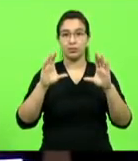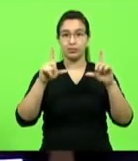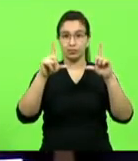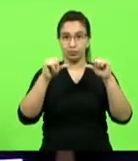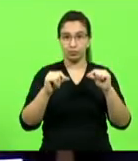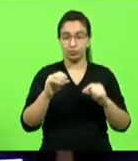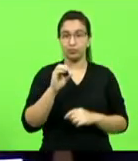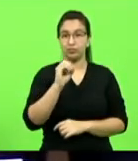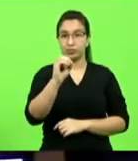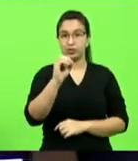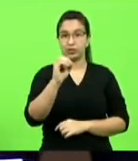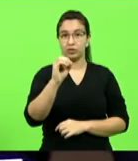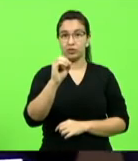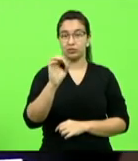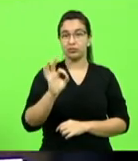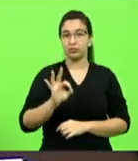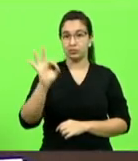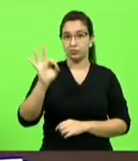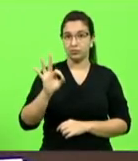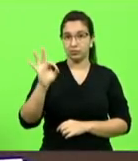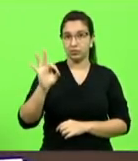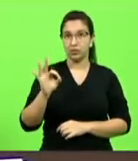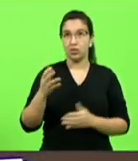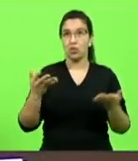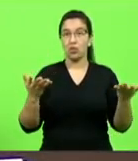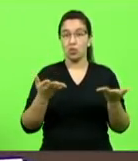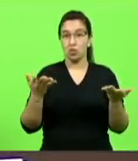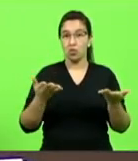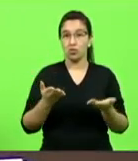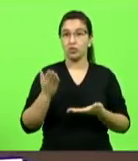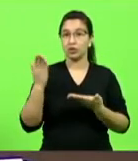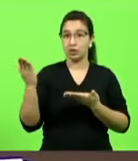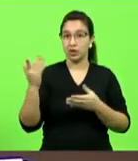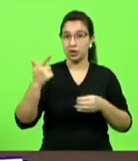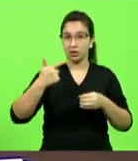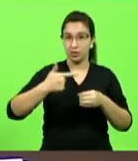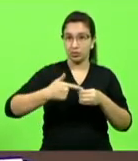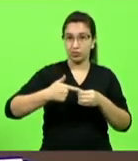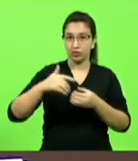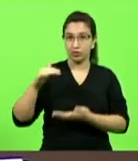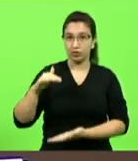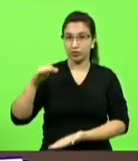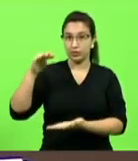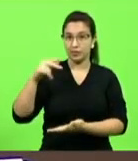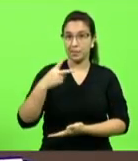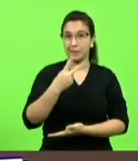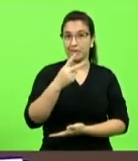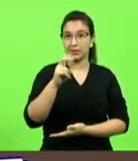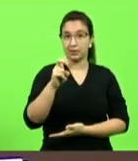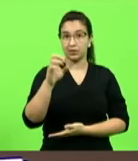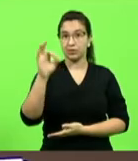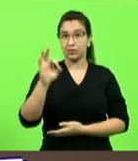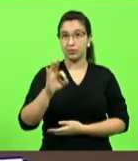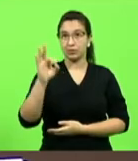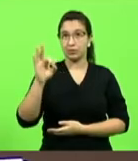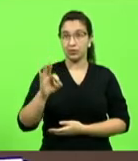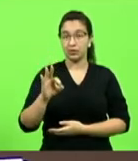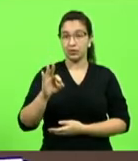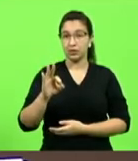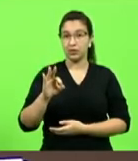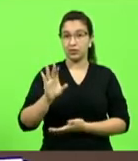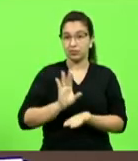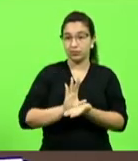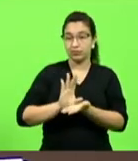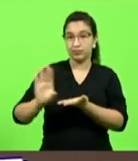e hoje do preço da bomba que está lá 25% vai para o cofre do